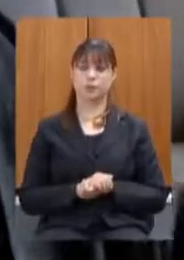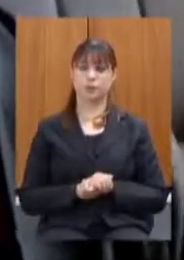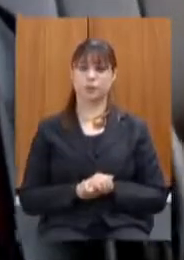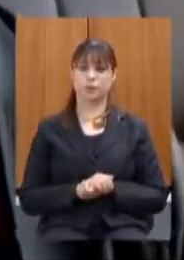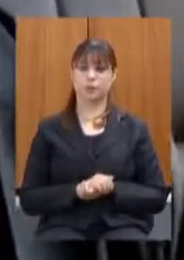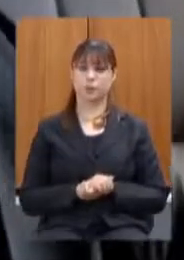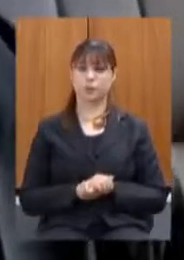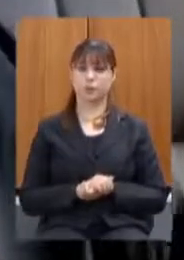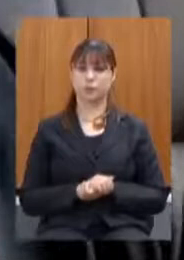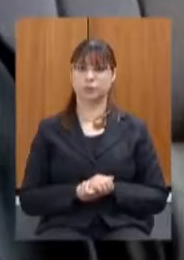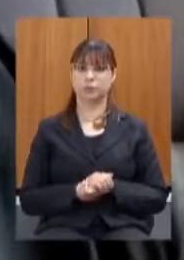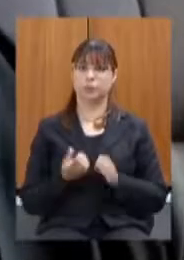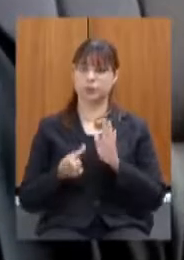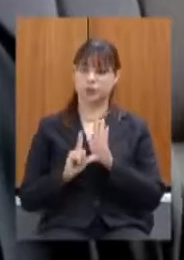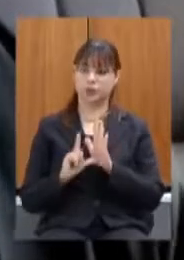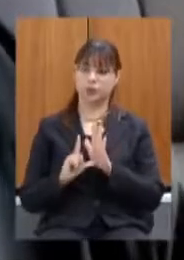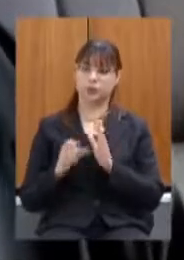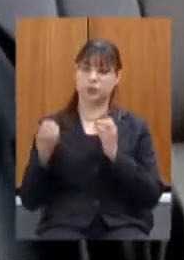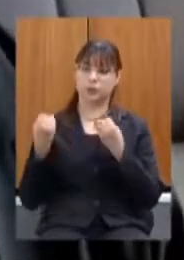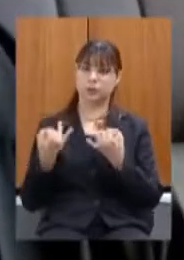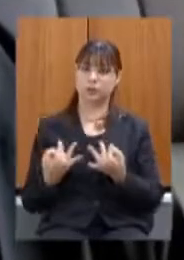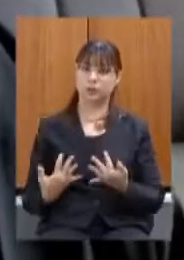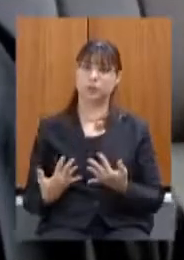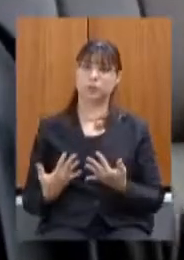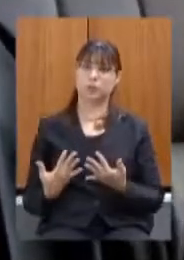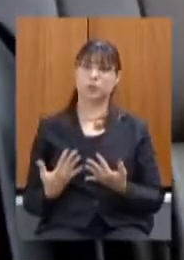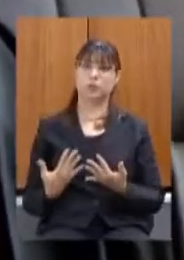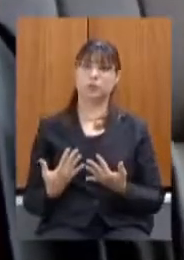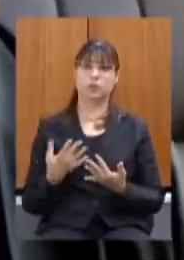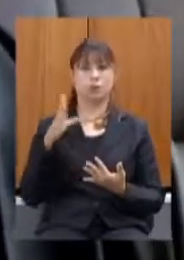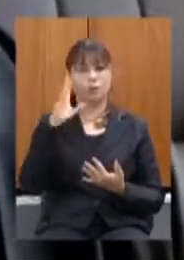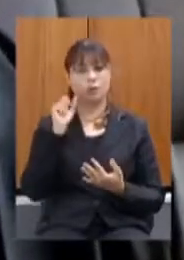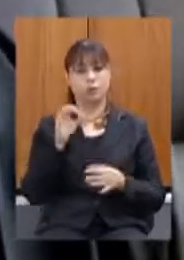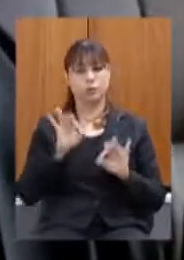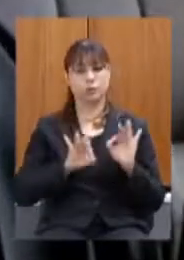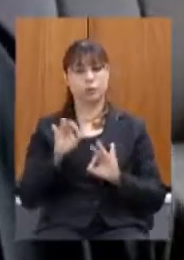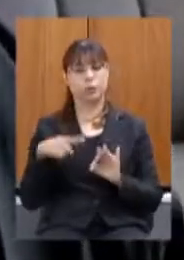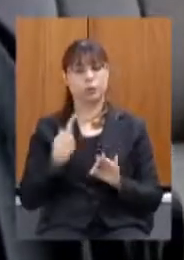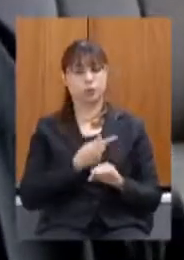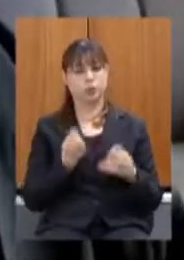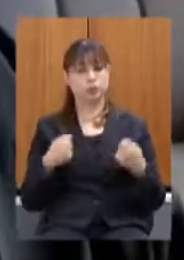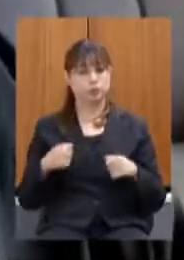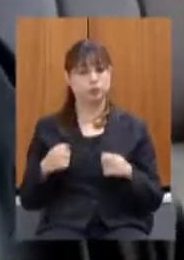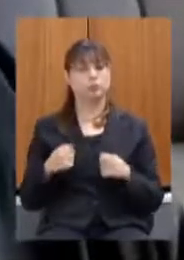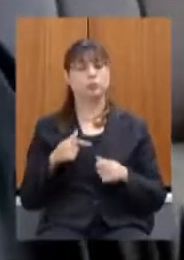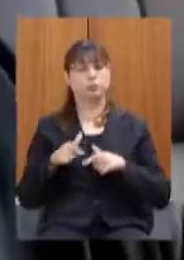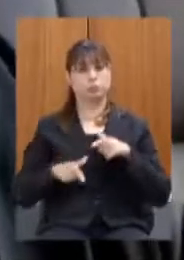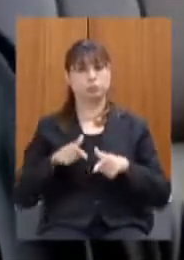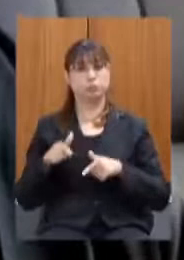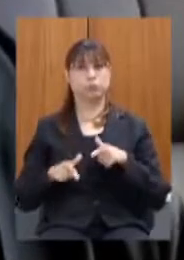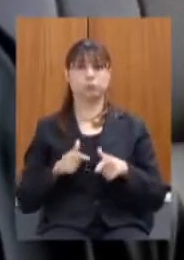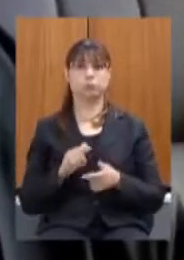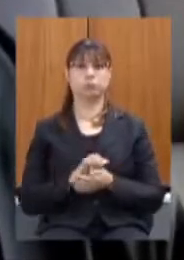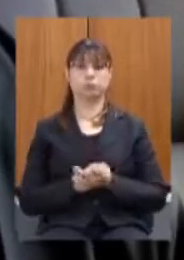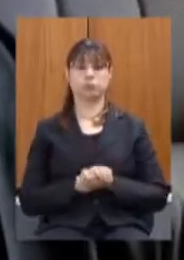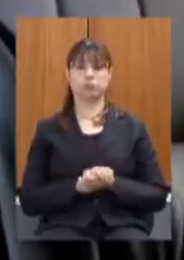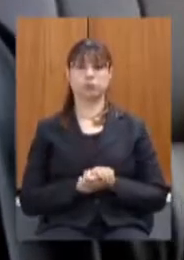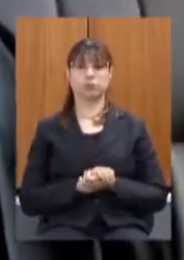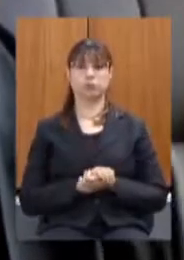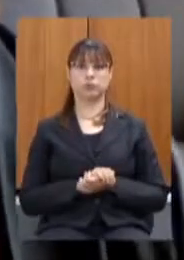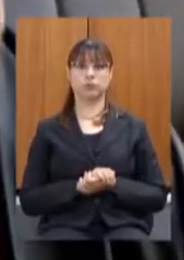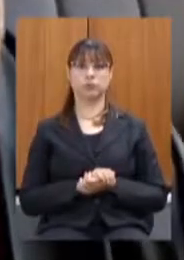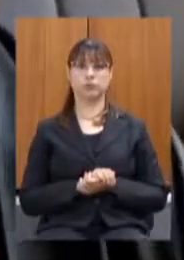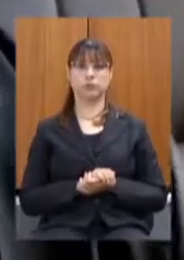que foi colocado eu creio que é um programa que devemos nos dedicar a ele de uma maneira muito